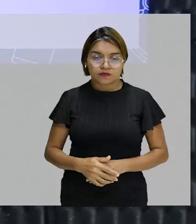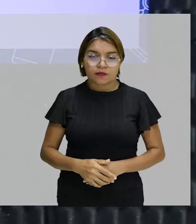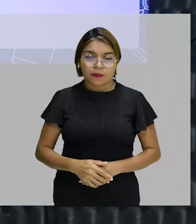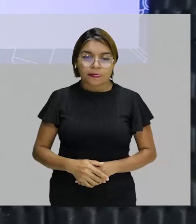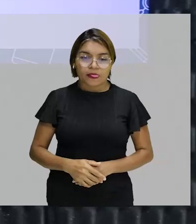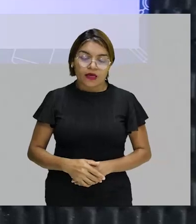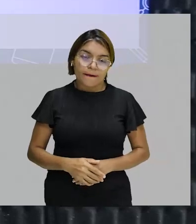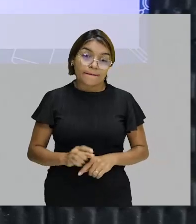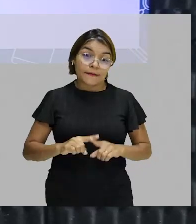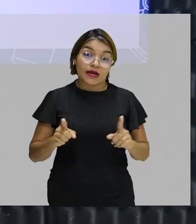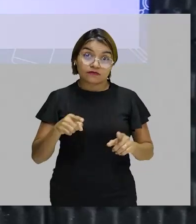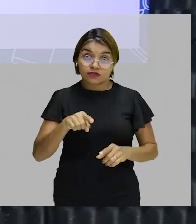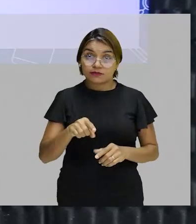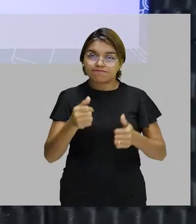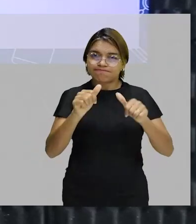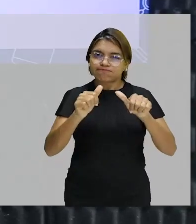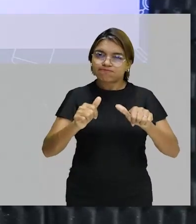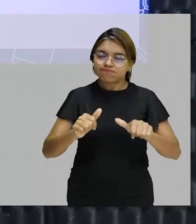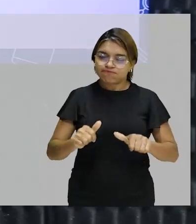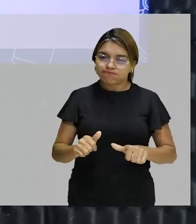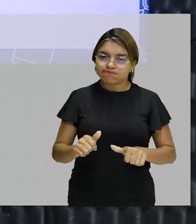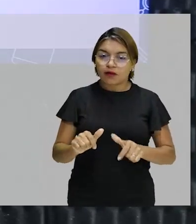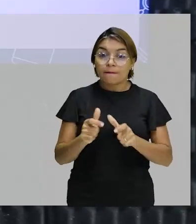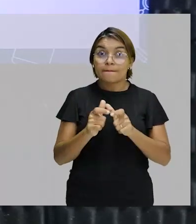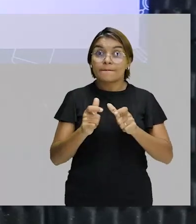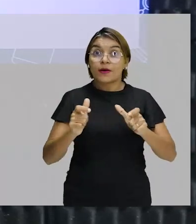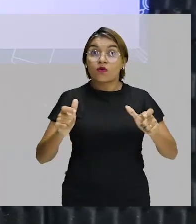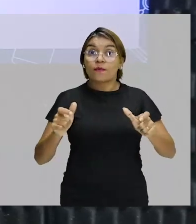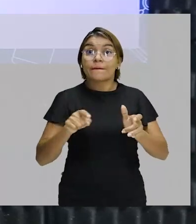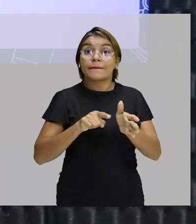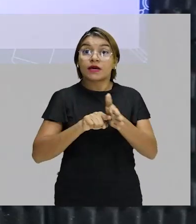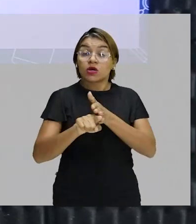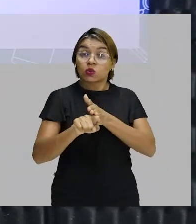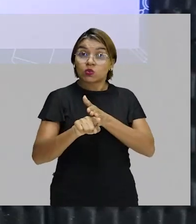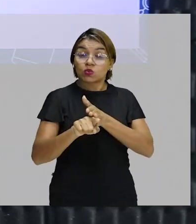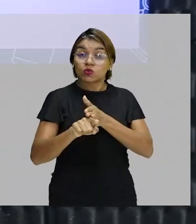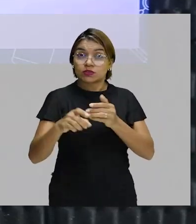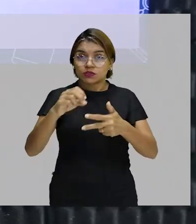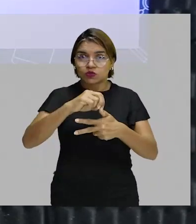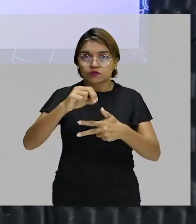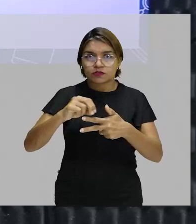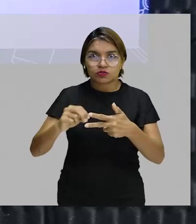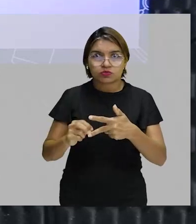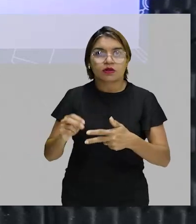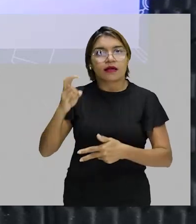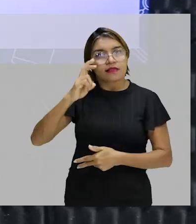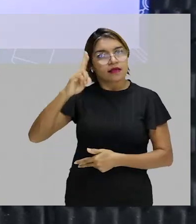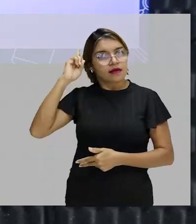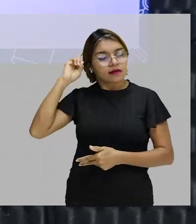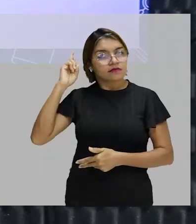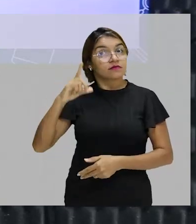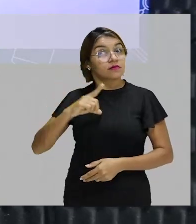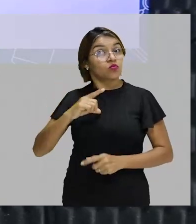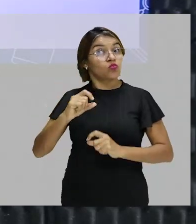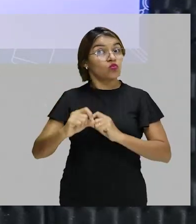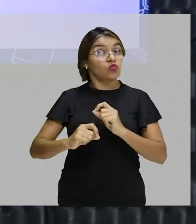se você for analisar, a maioria das questões de vestibular, ENEM, vão trabalhar com